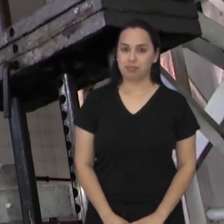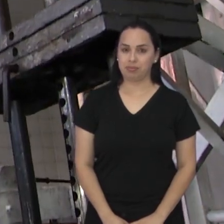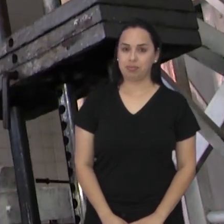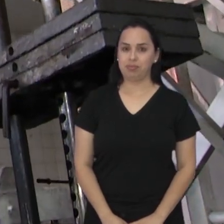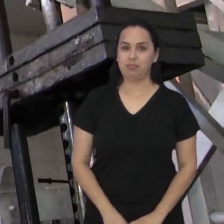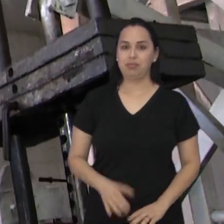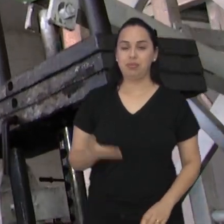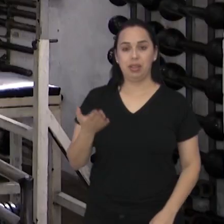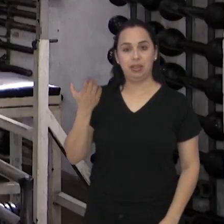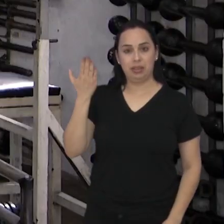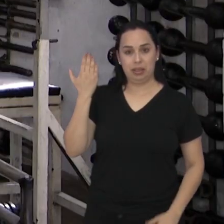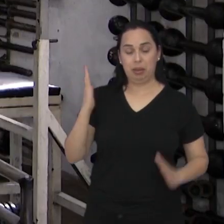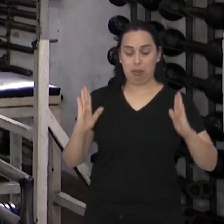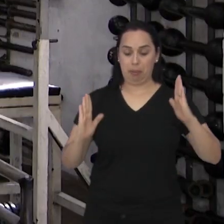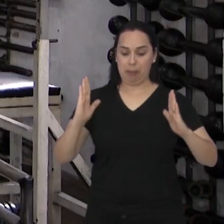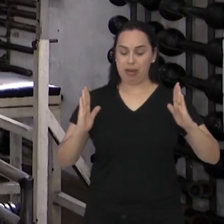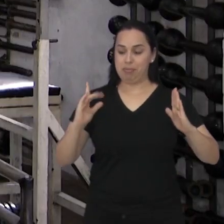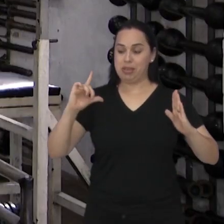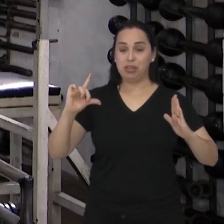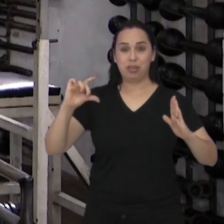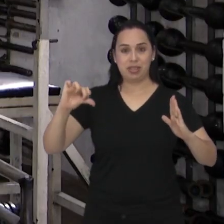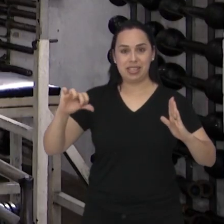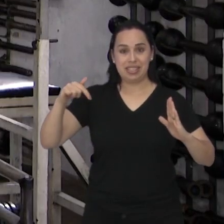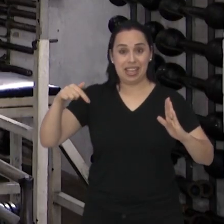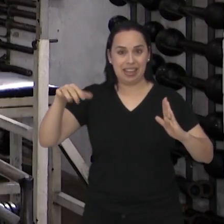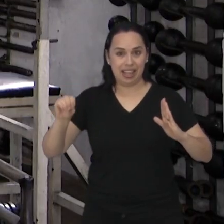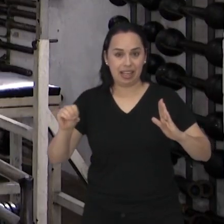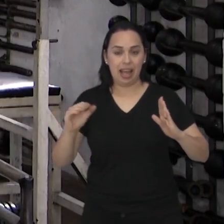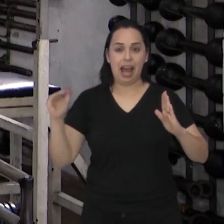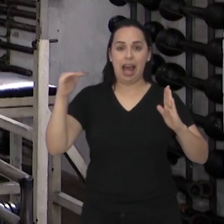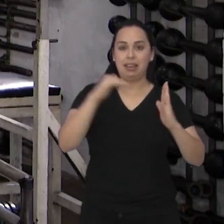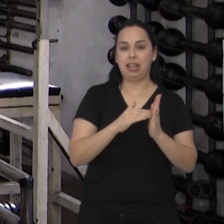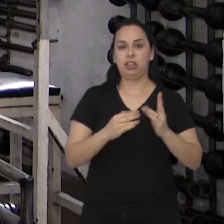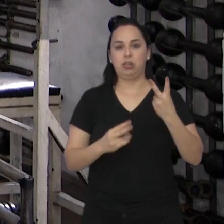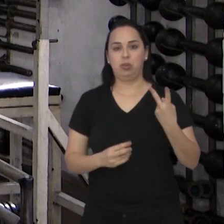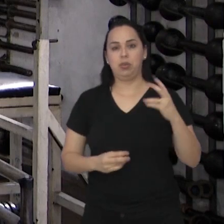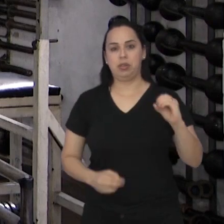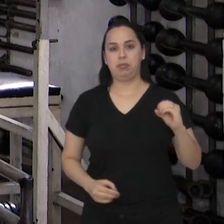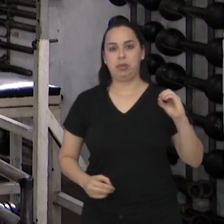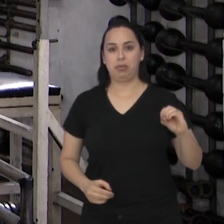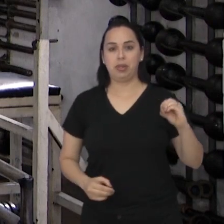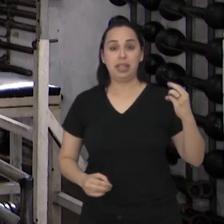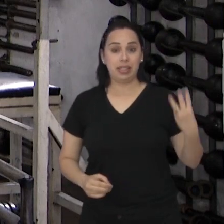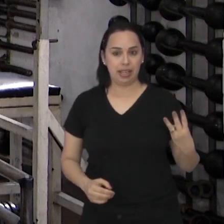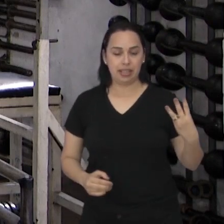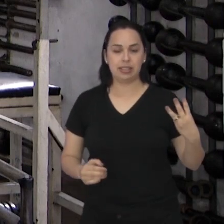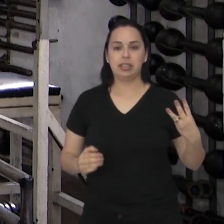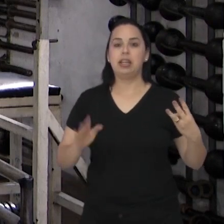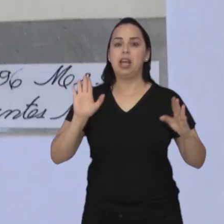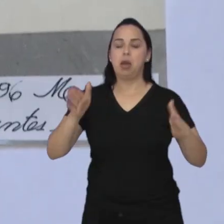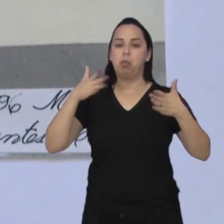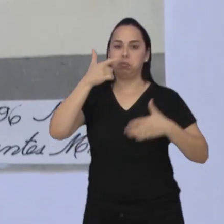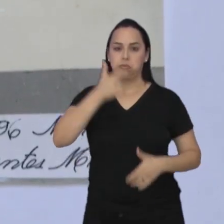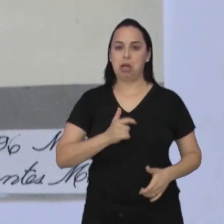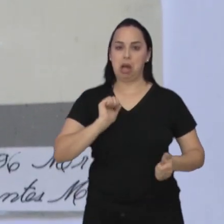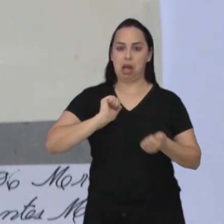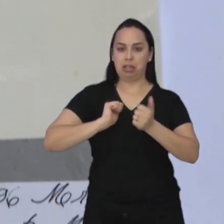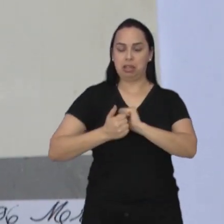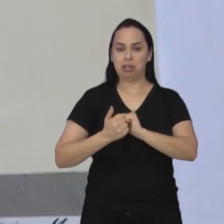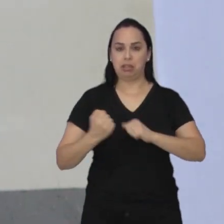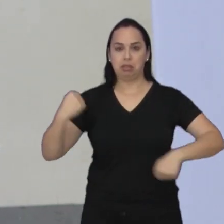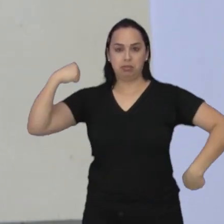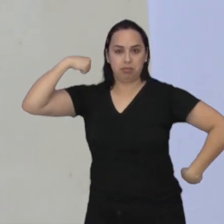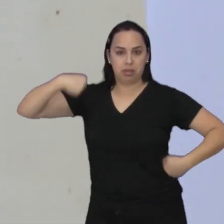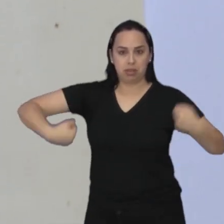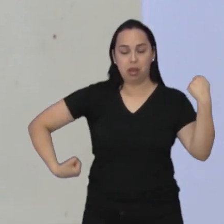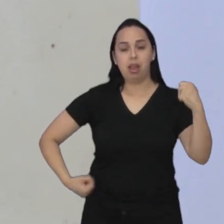Eu fui atleta de 1970 a 2003, né? Eu participei de competições